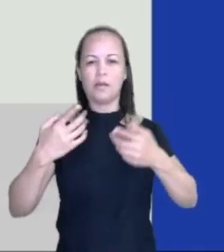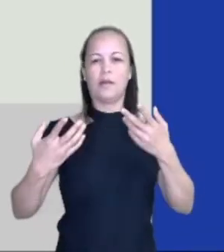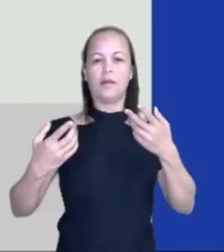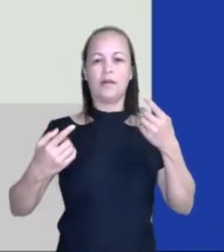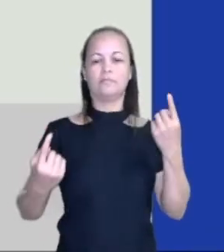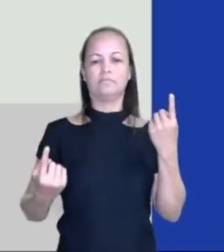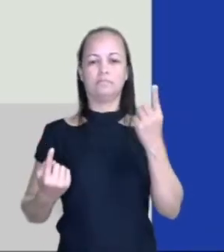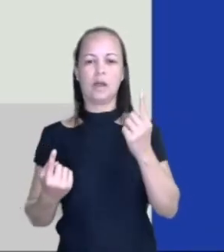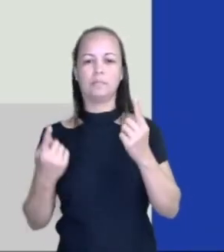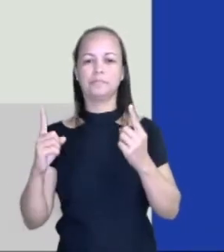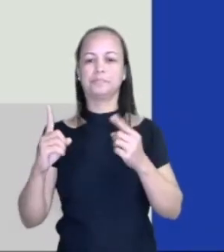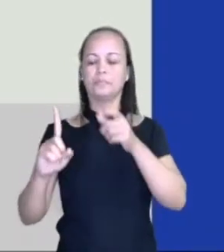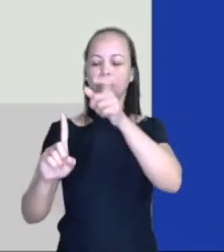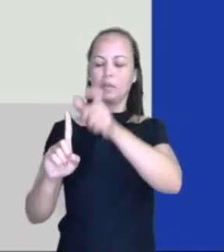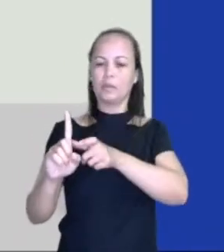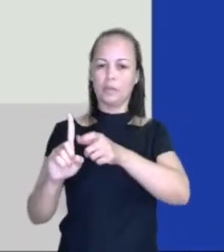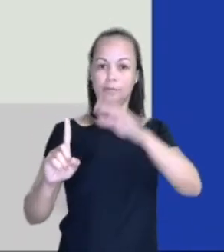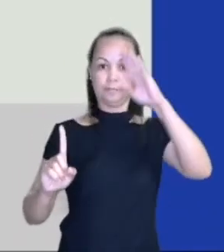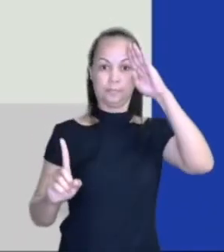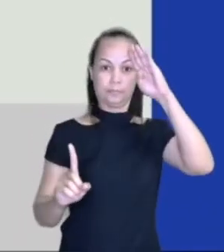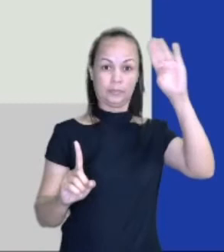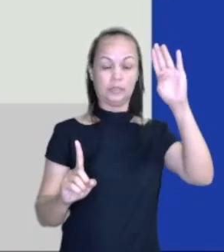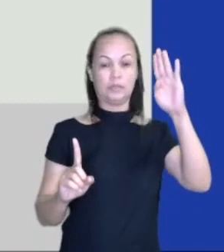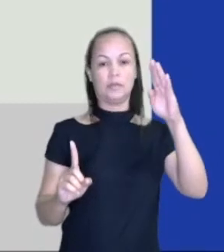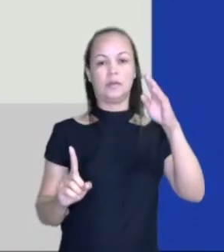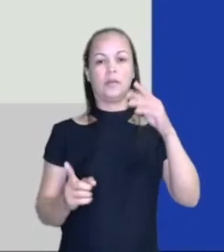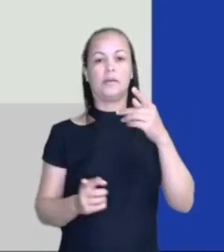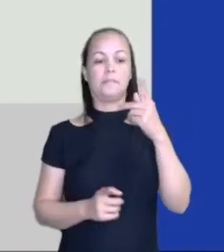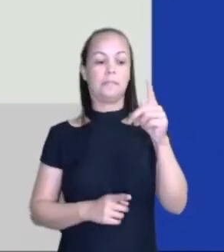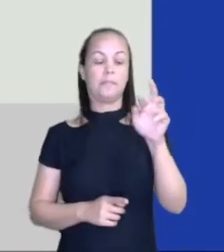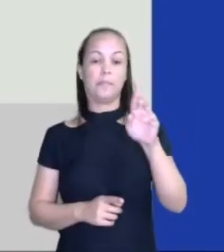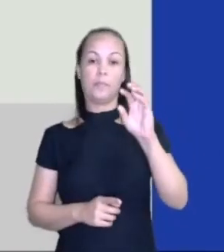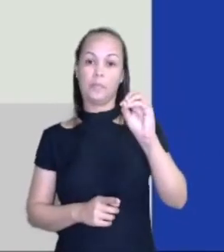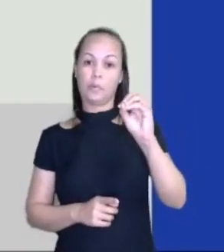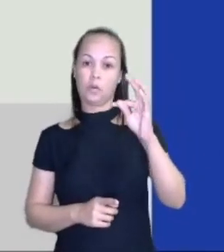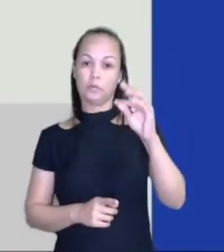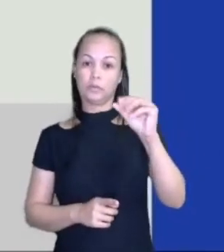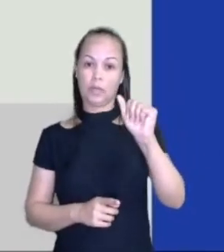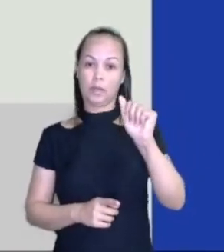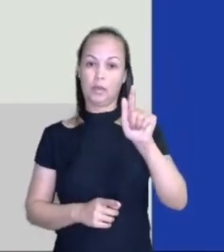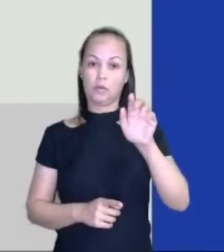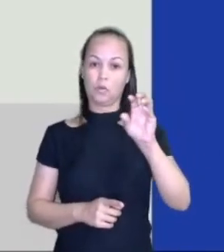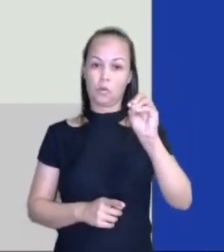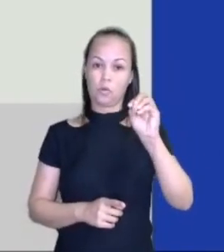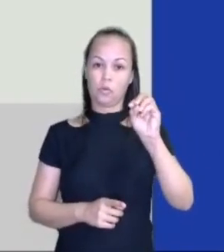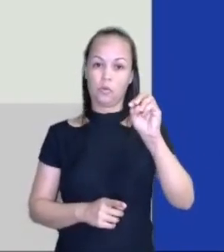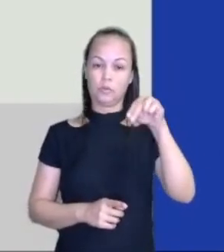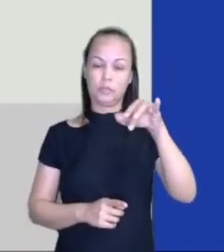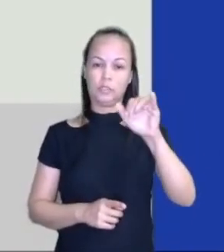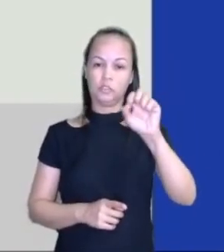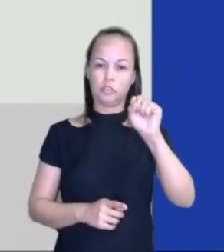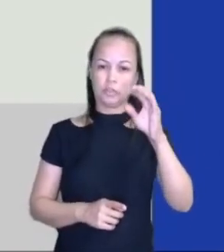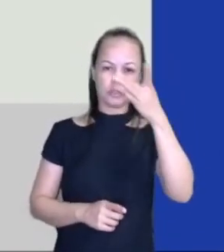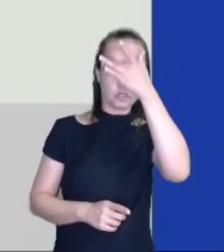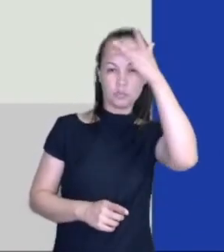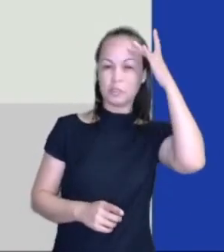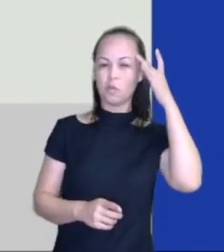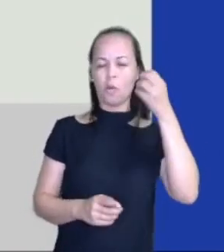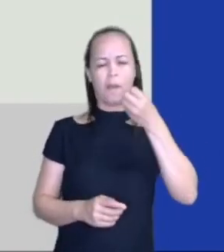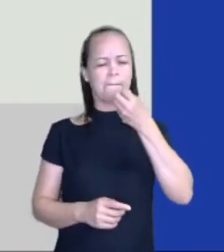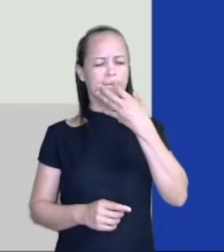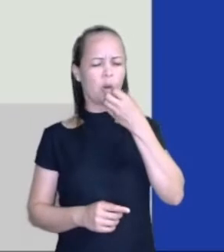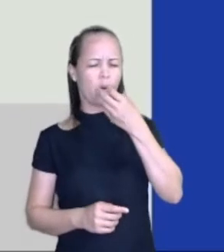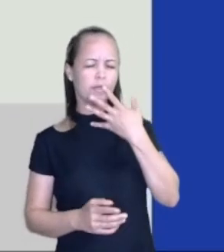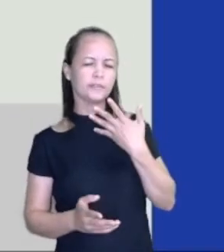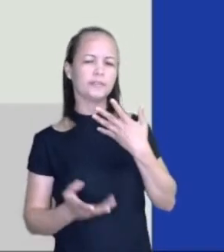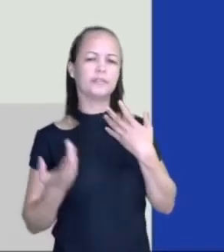protagonista são os principais. A gente até considera como os bonzinhos da história. E os antagonistas são